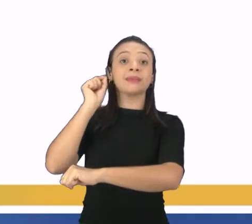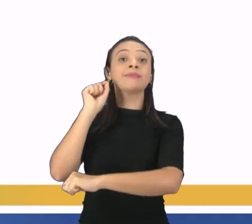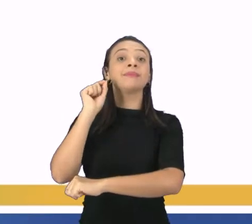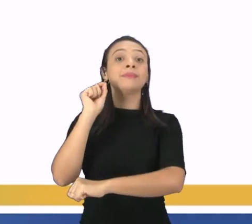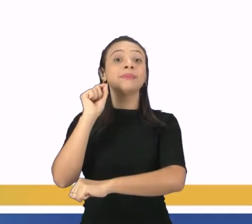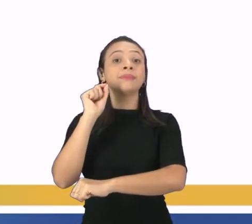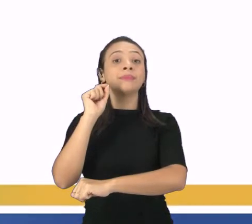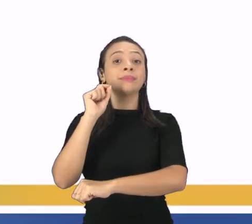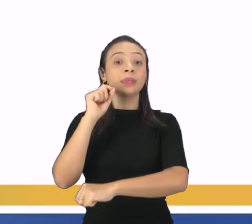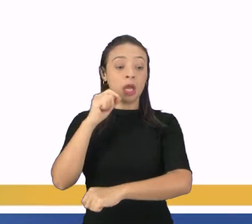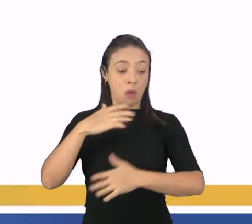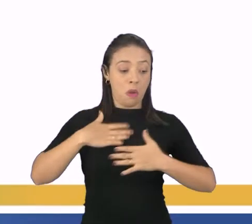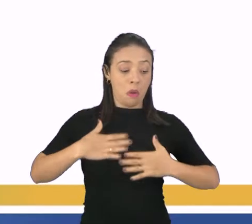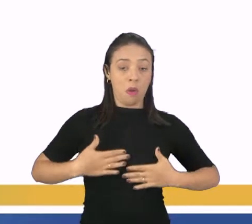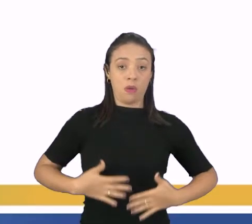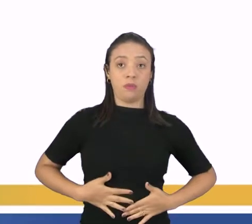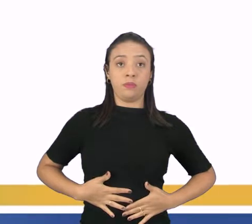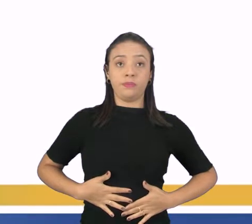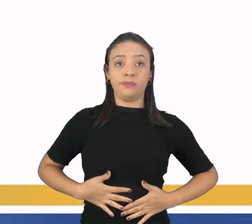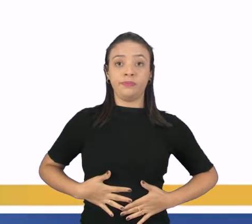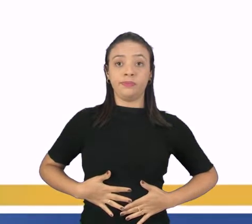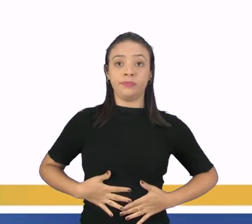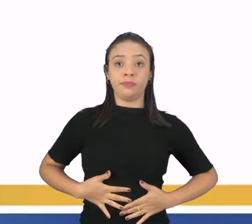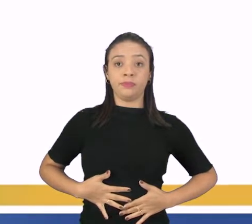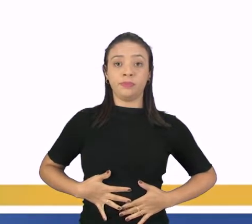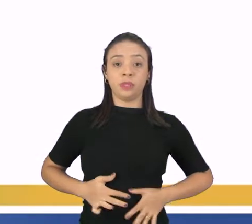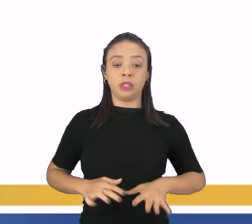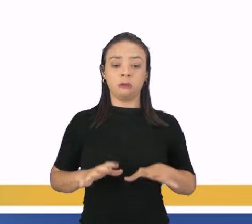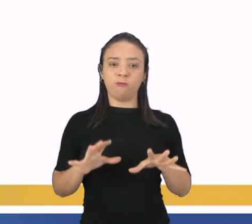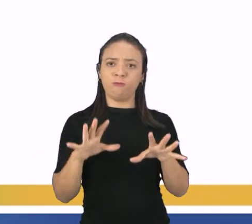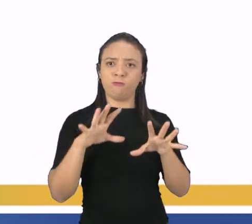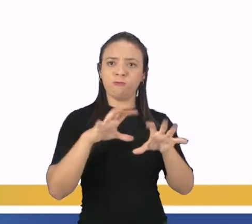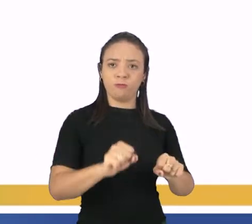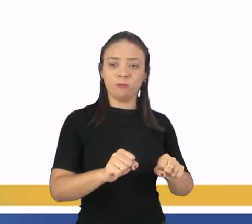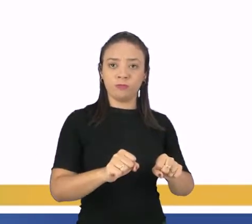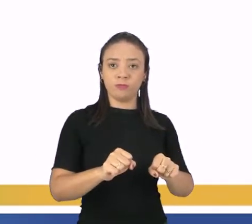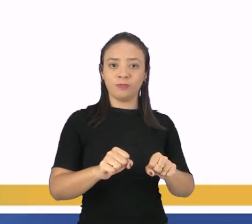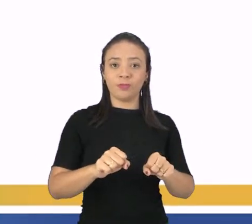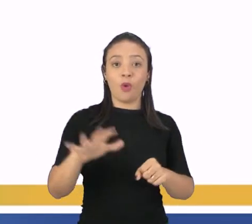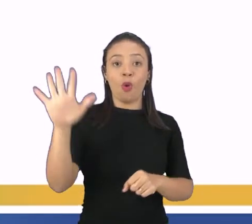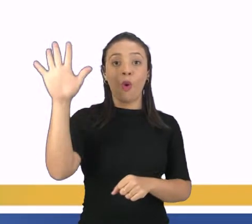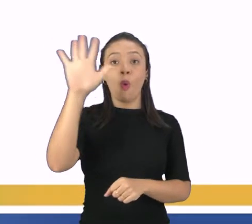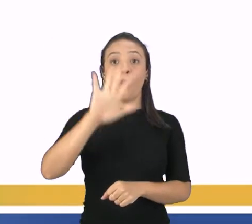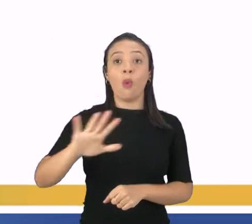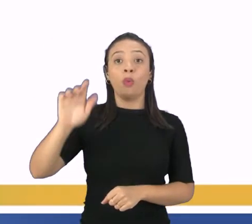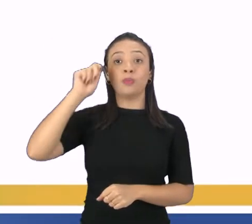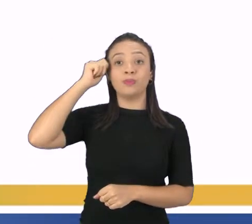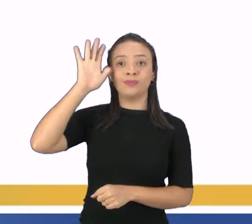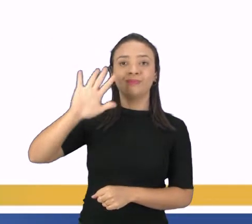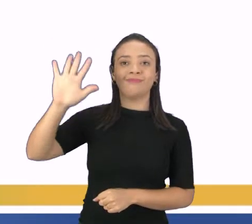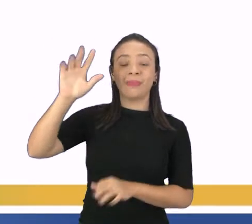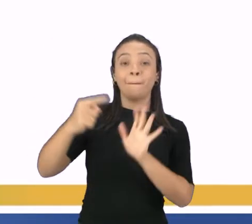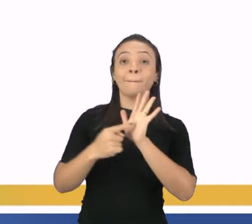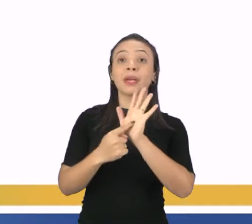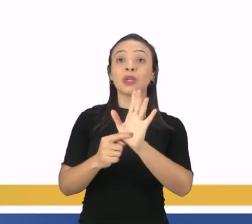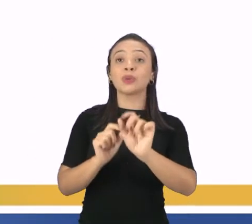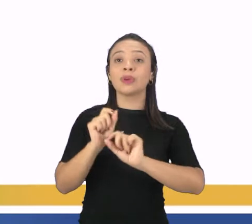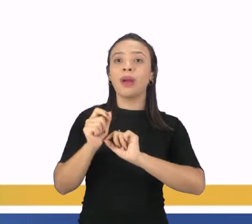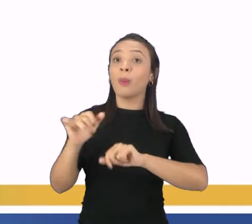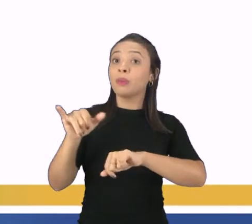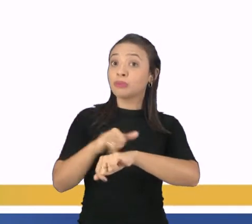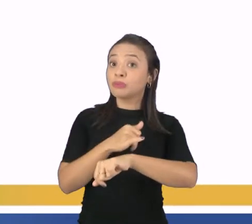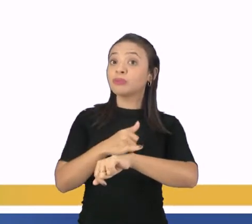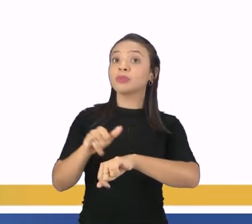parte do corpo que está sobre o continente africano. Então mostra que aí é uma